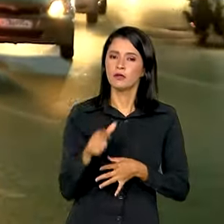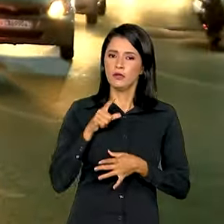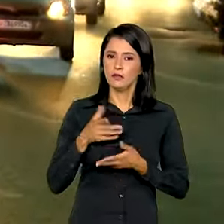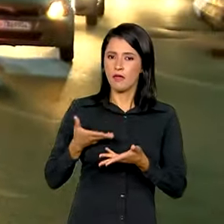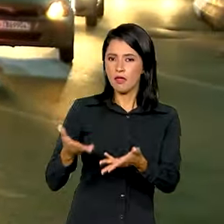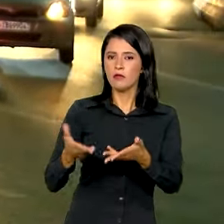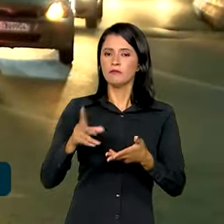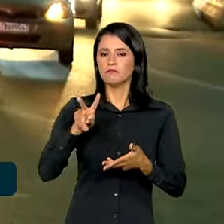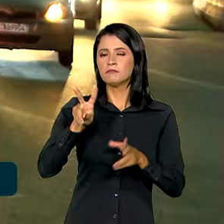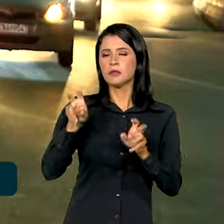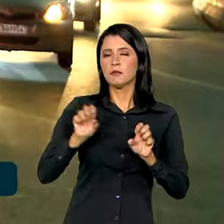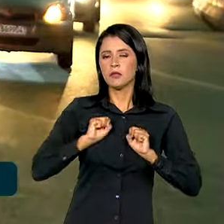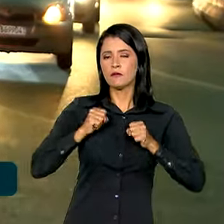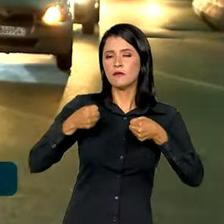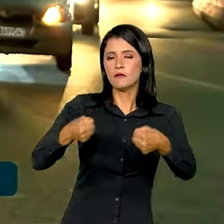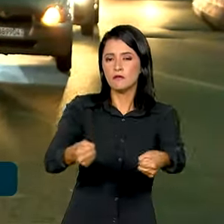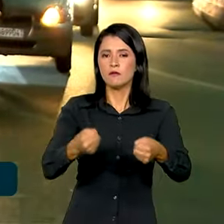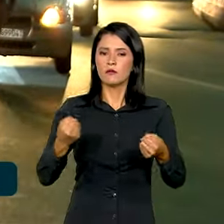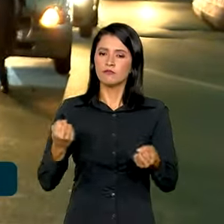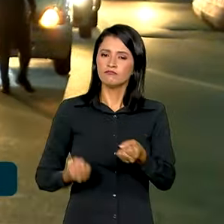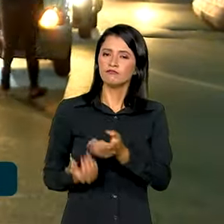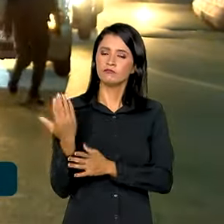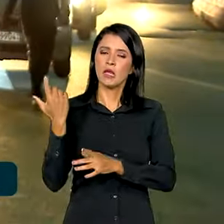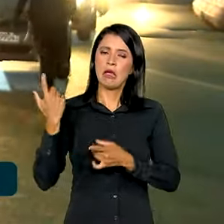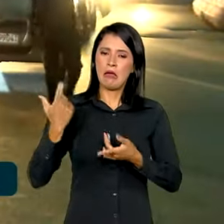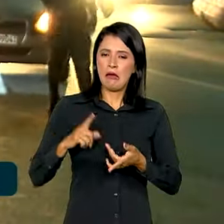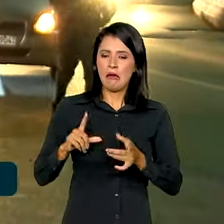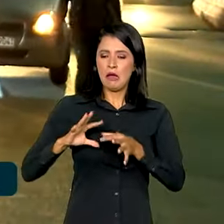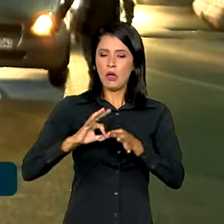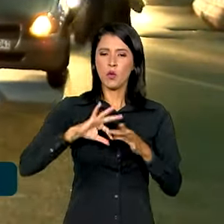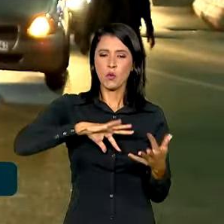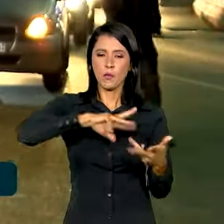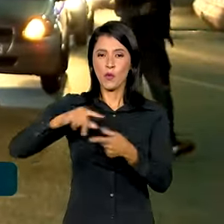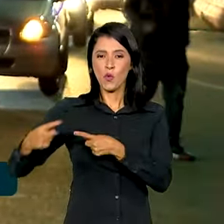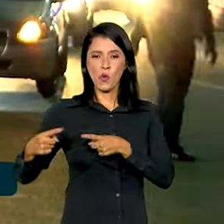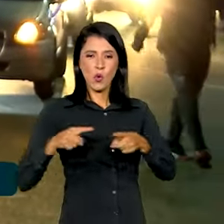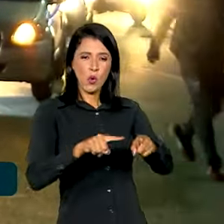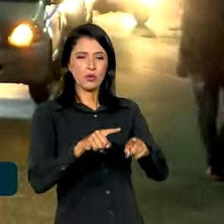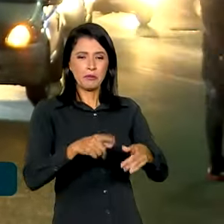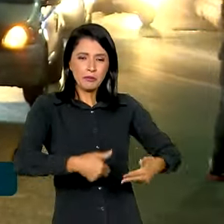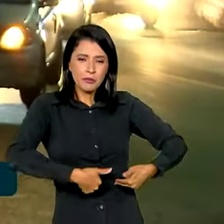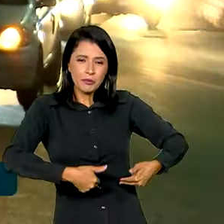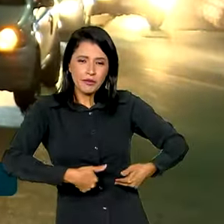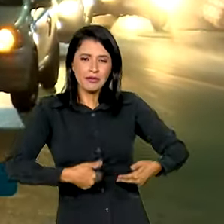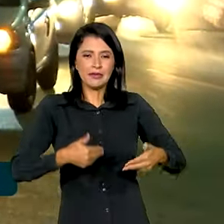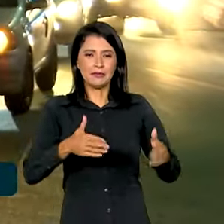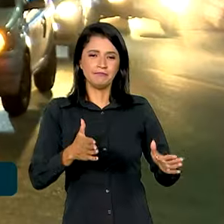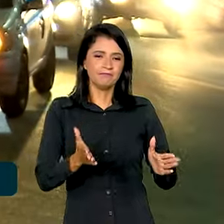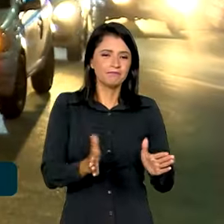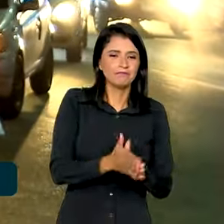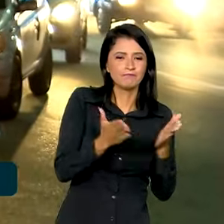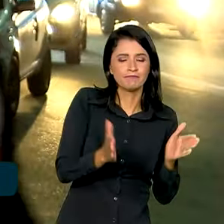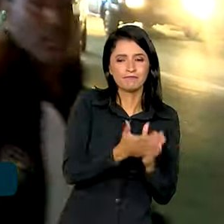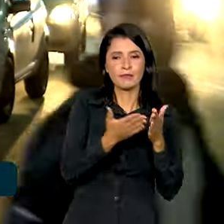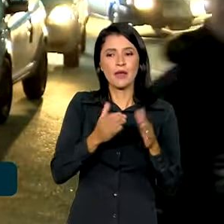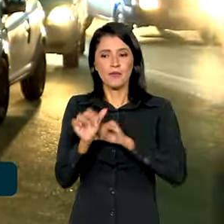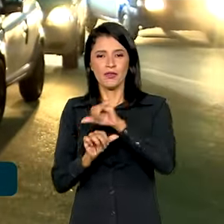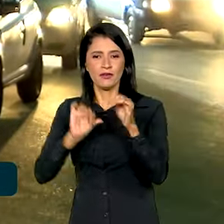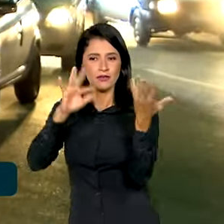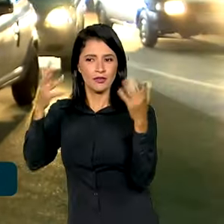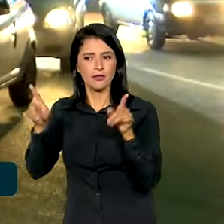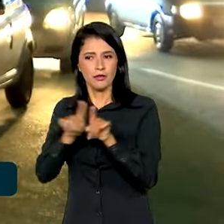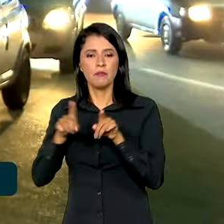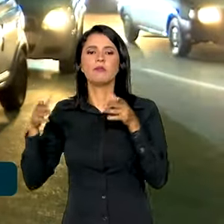Lula deve defender a construção da Aliança Global contra a Pobreza e a Fome, a transição energética e uma maior participação dos